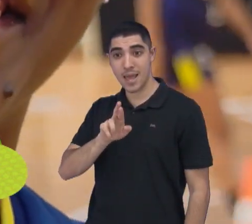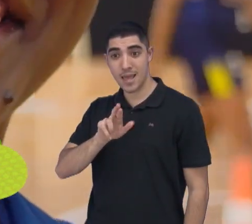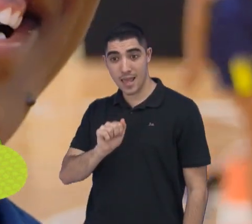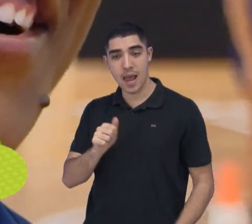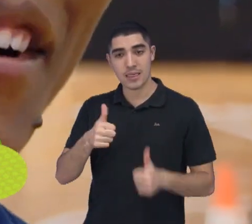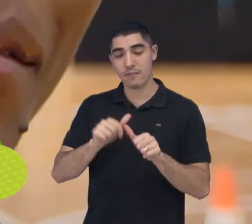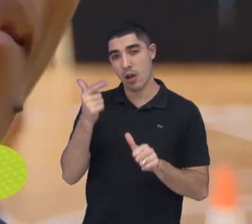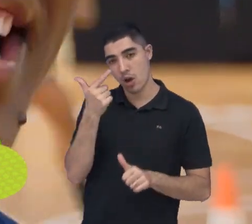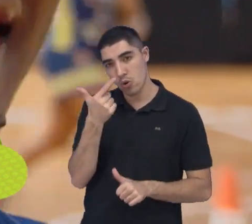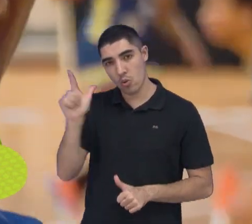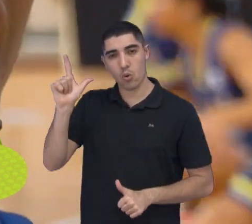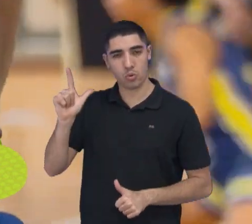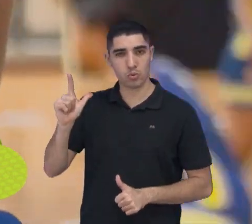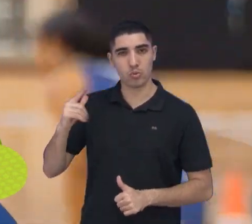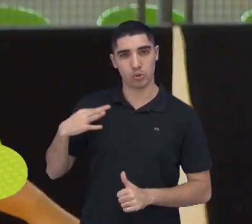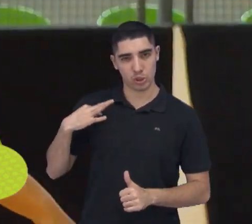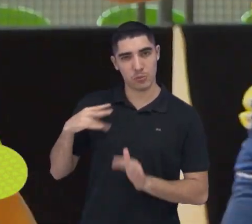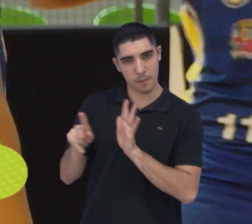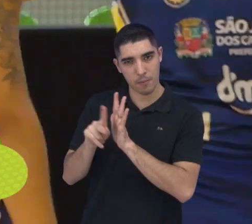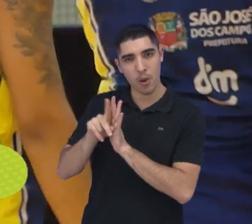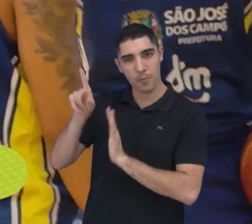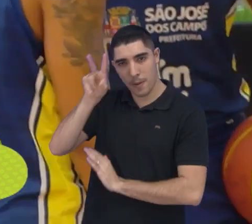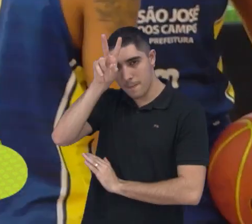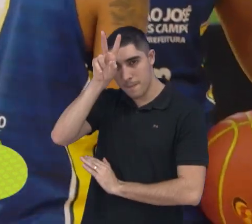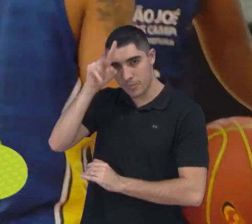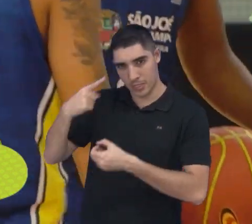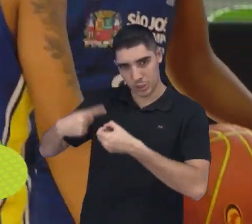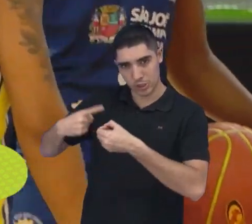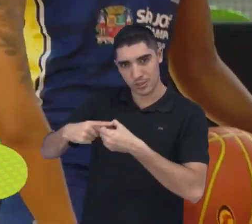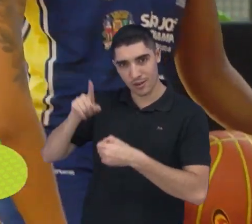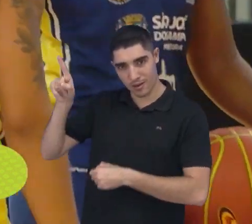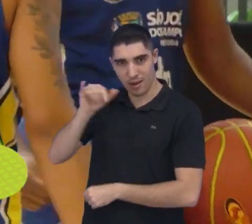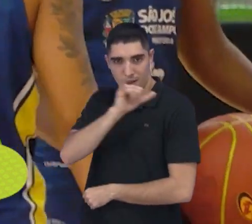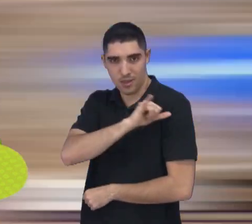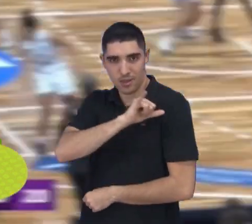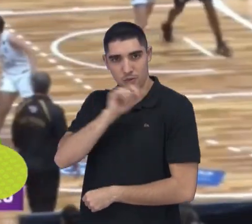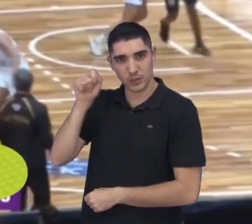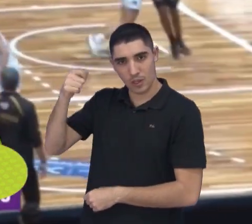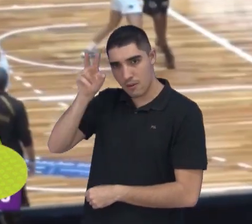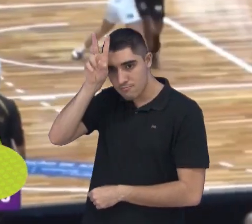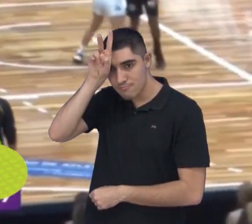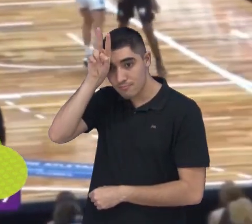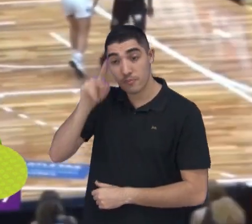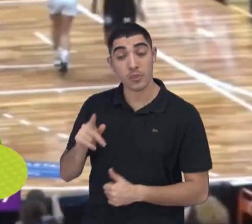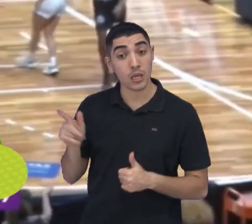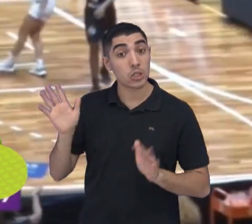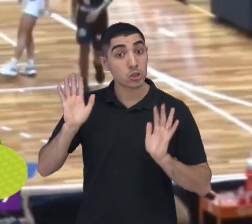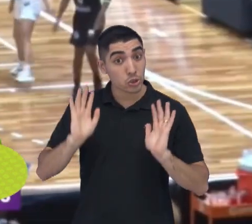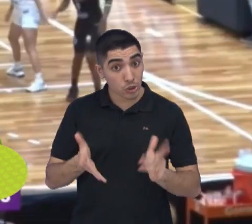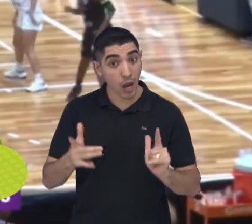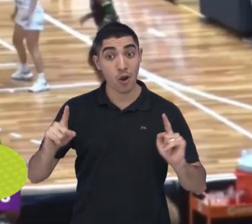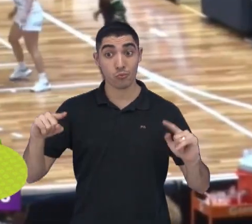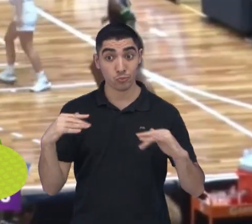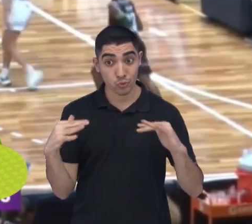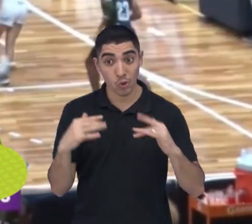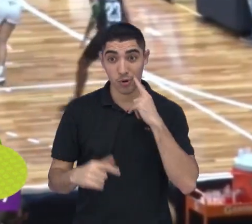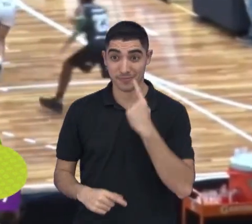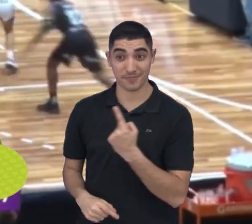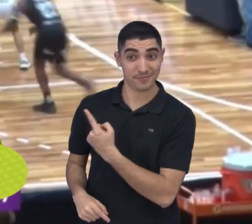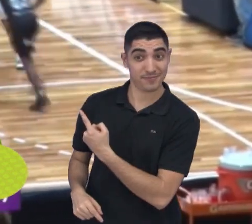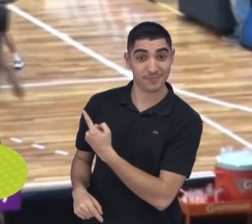Mesquita, time do Rio de Janeiro, e enfrentou as atuais companheiras pela LBF deste ano,